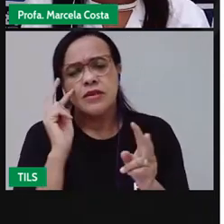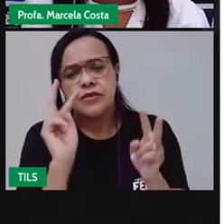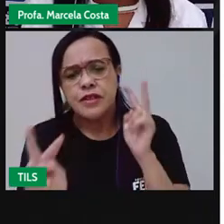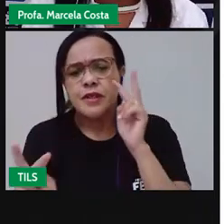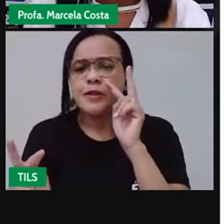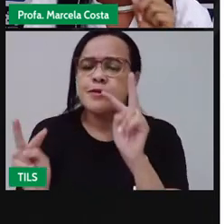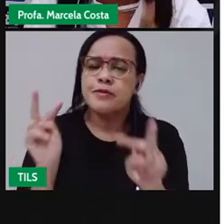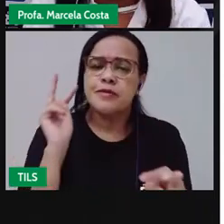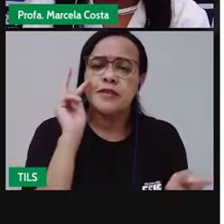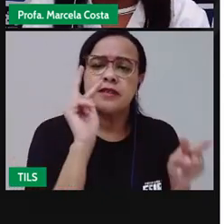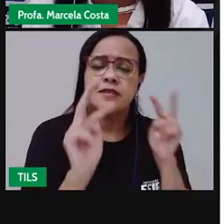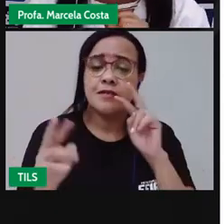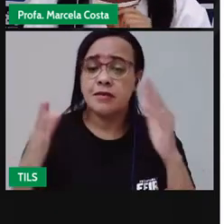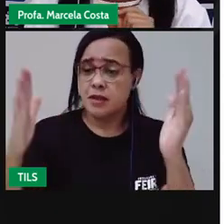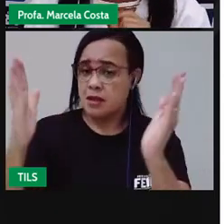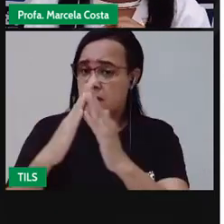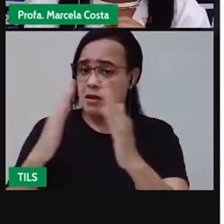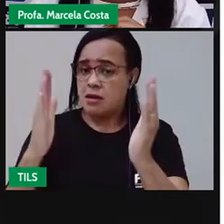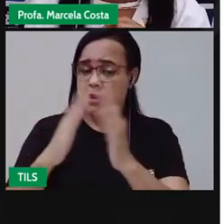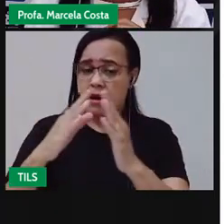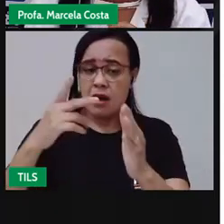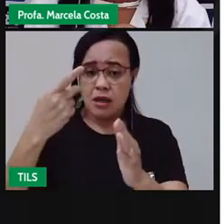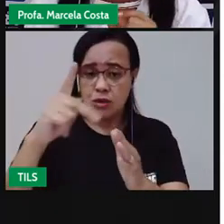agora as características da sua casa.